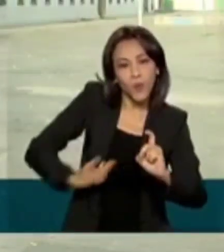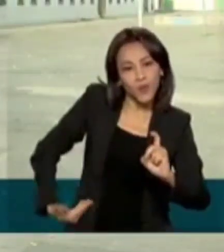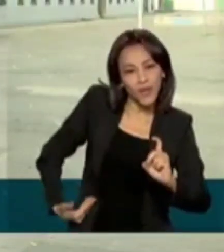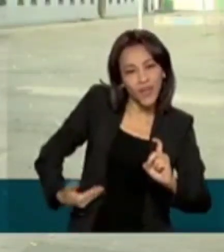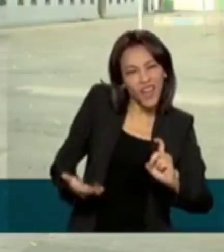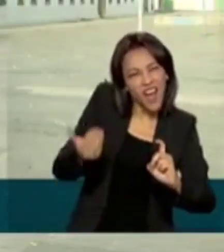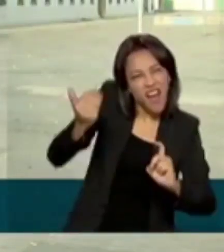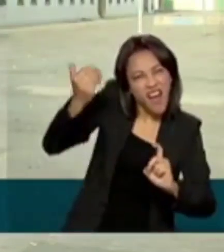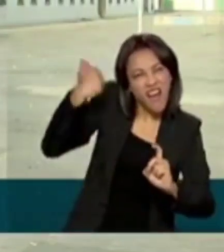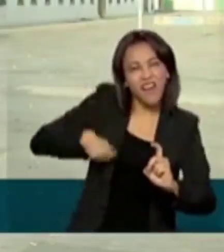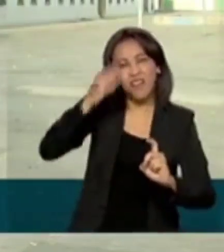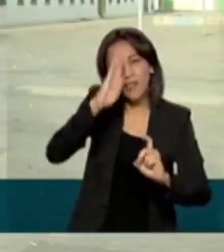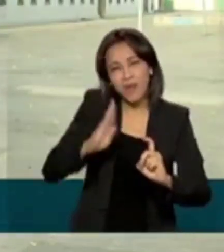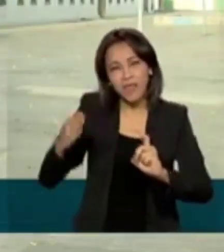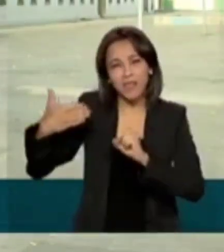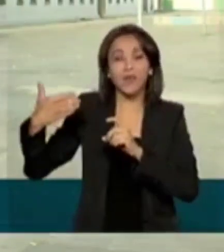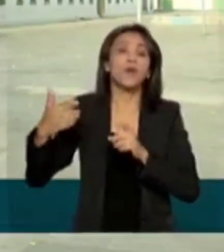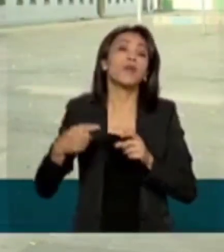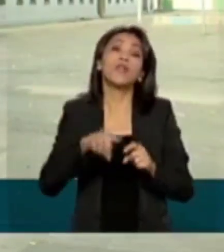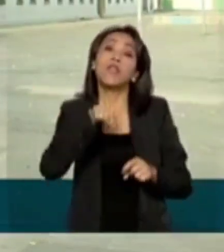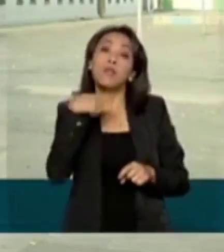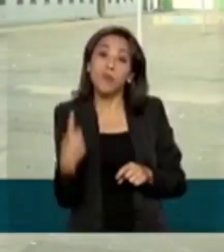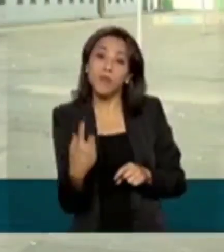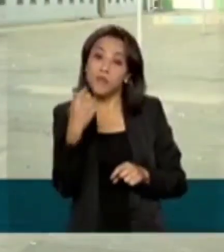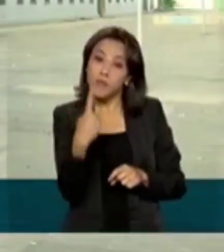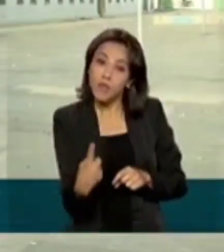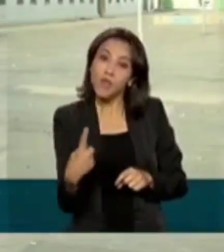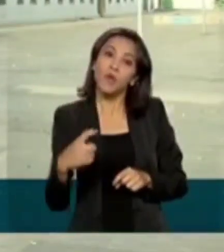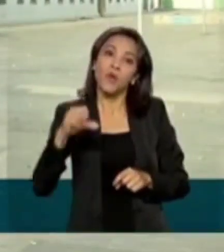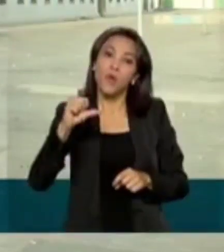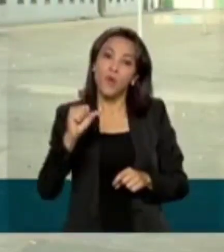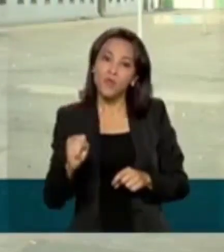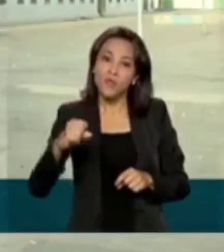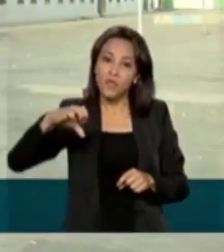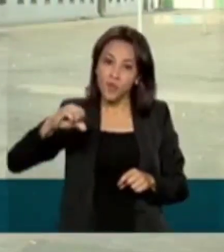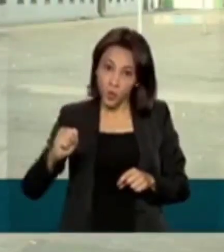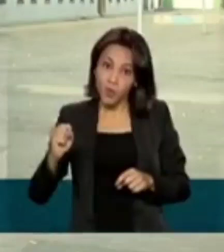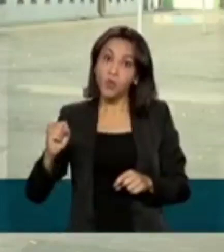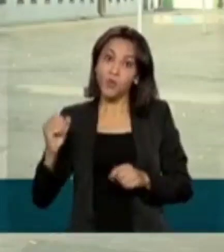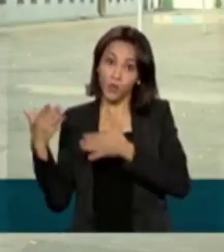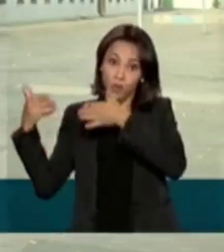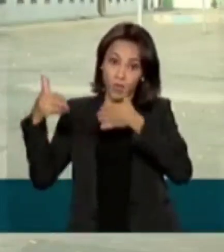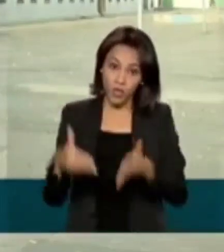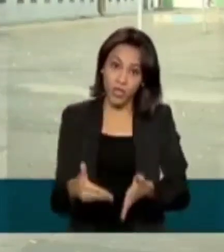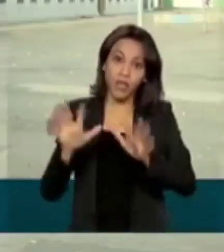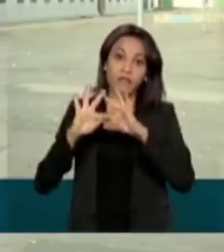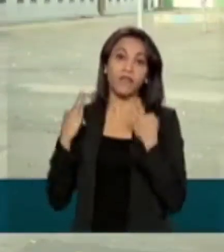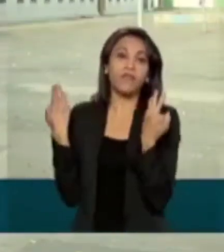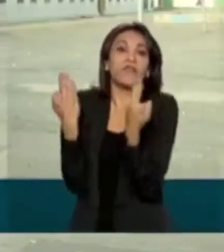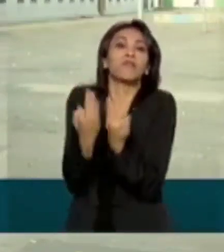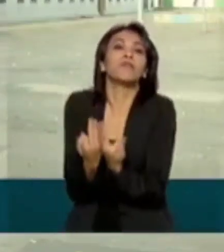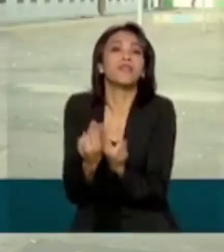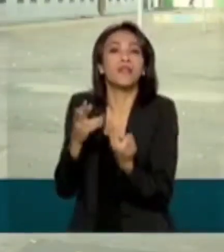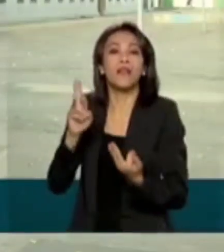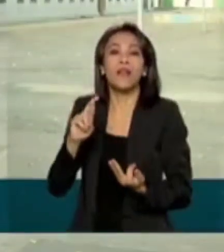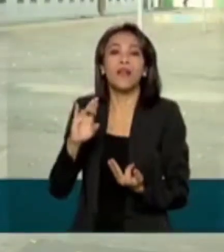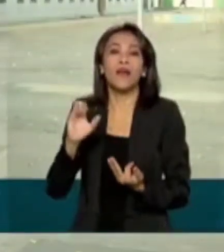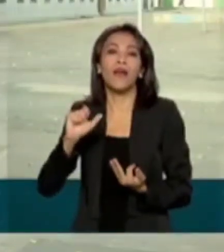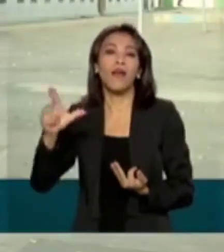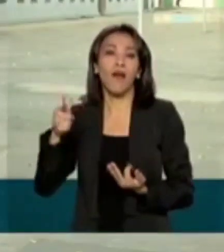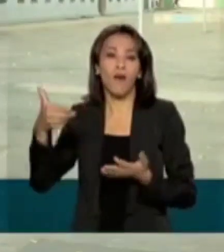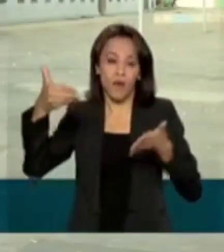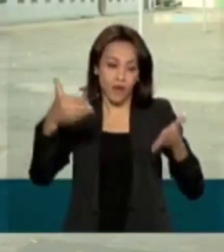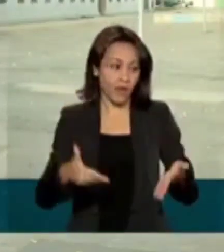Colônia e também depois em 1808 com a chegada de Dom João VI e da Família Real aqui ao Rio de Janeiro.